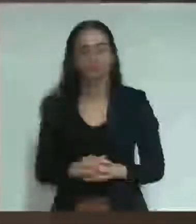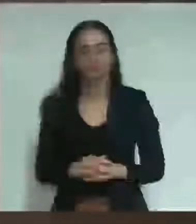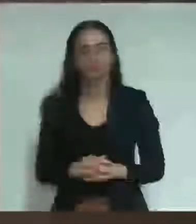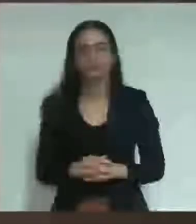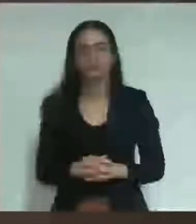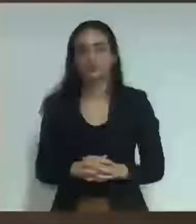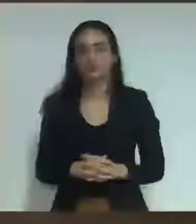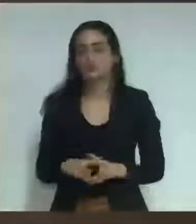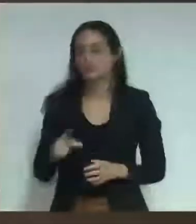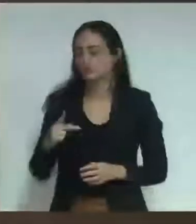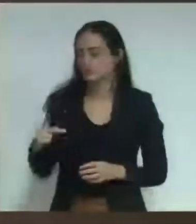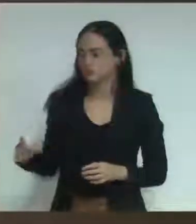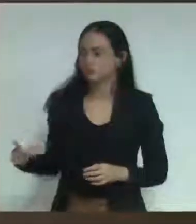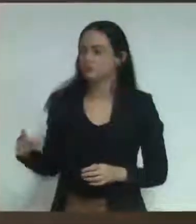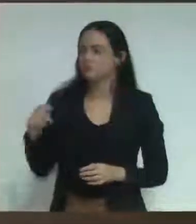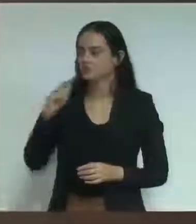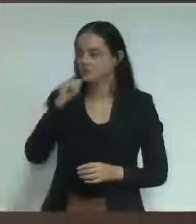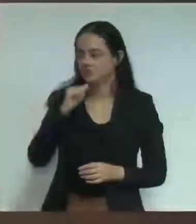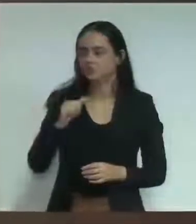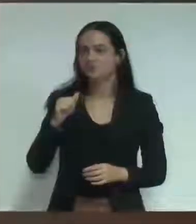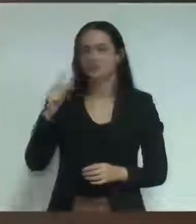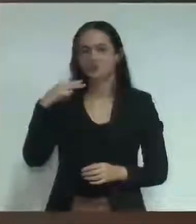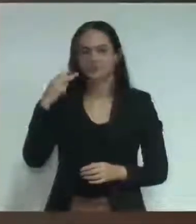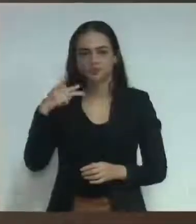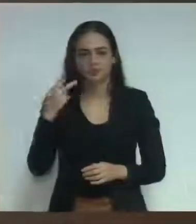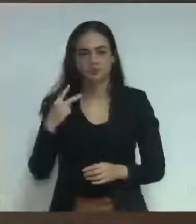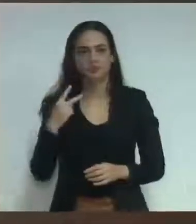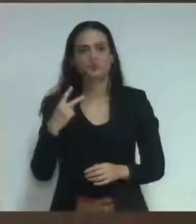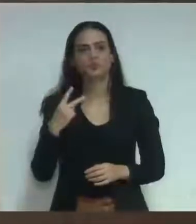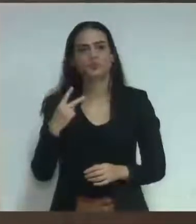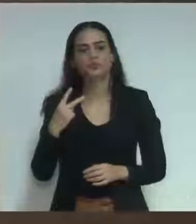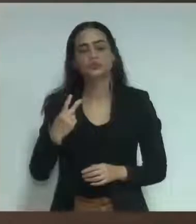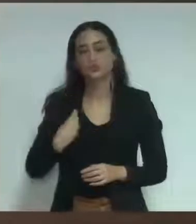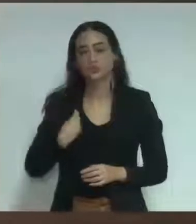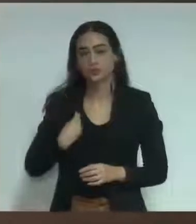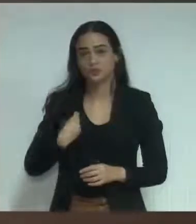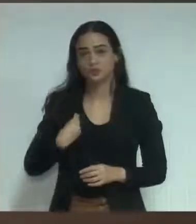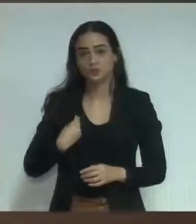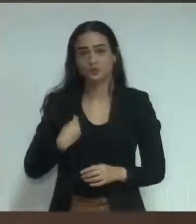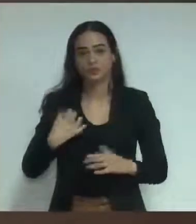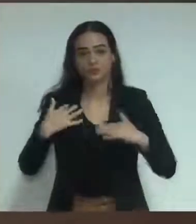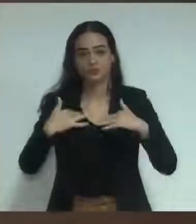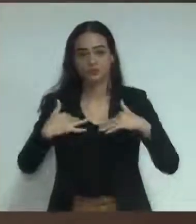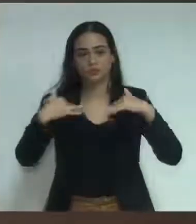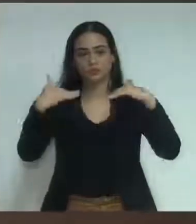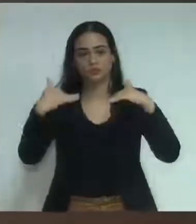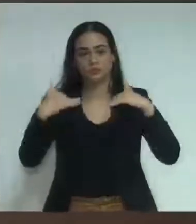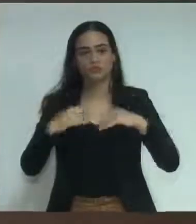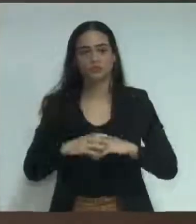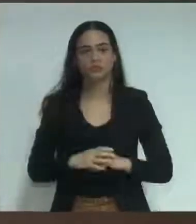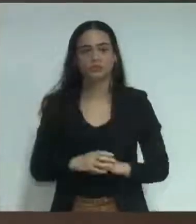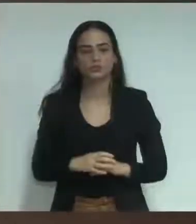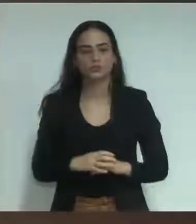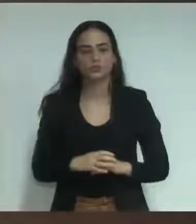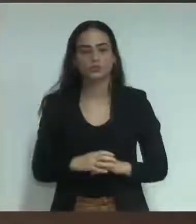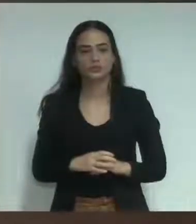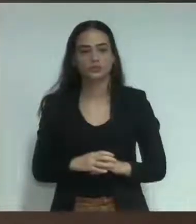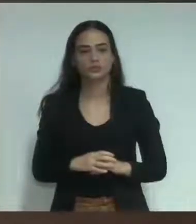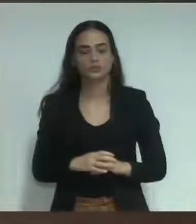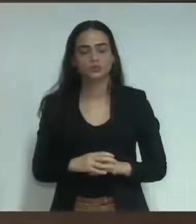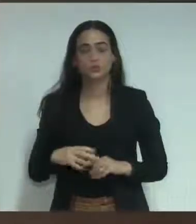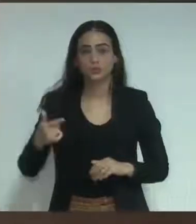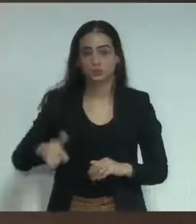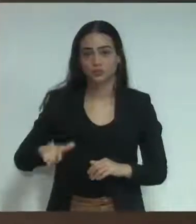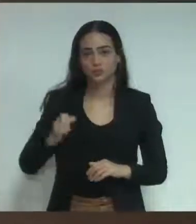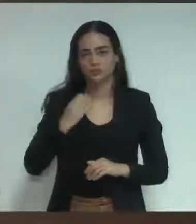Sra. Presidente, Srs. Vereadores, Vereadora, Público, novamente